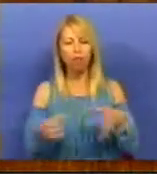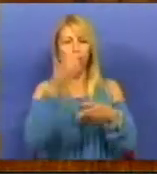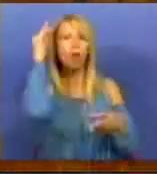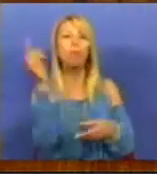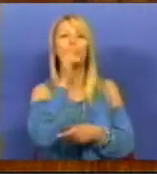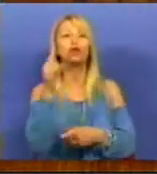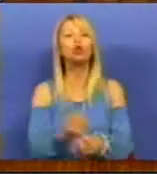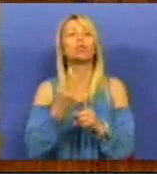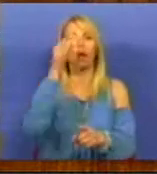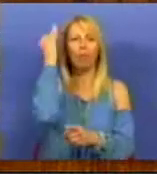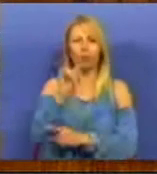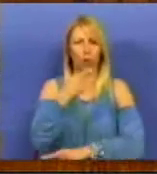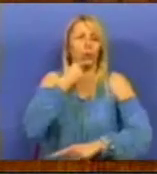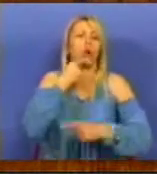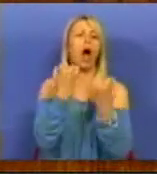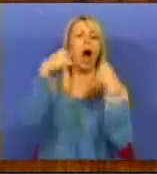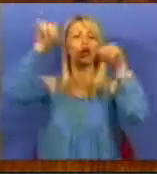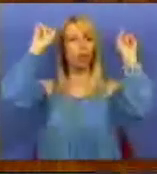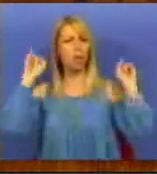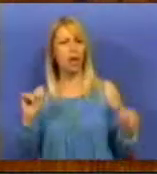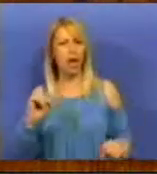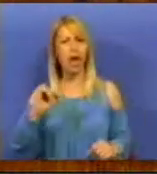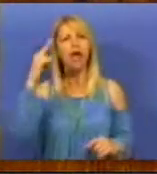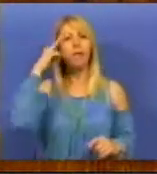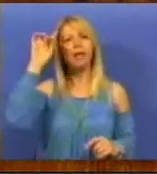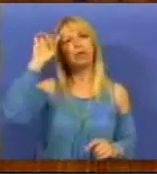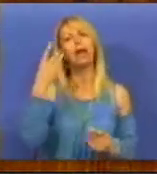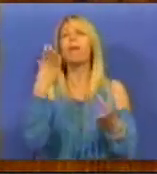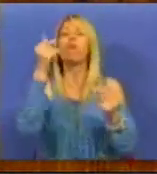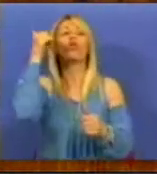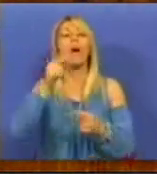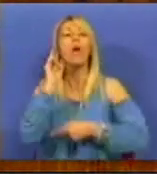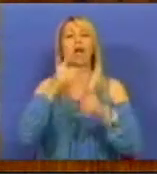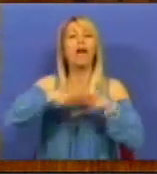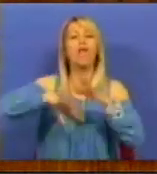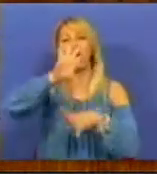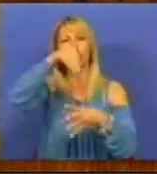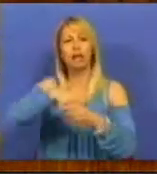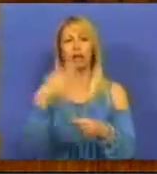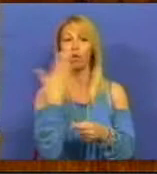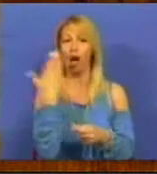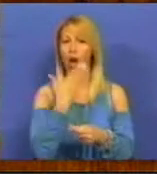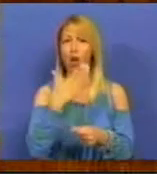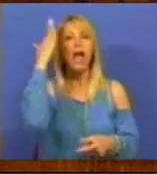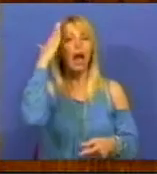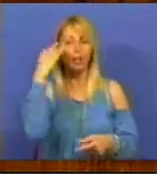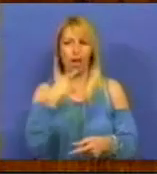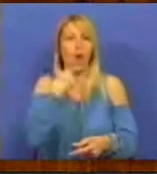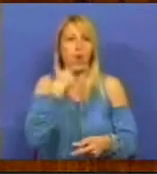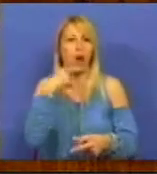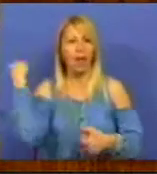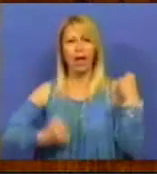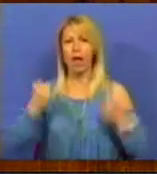autonomia, achavam que sabiam demasiado bem o que é que estavam a fazer nas suas aulas, tinham demasiada capacidade reivindicativa.